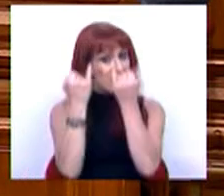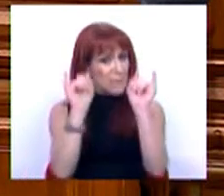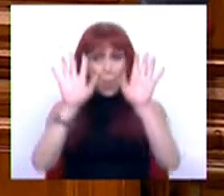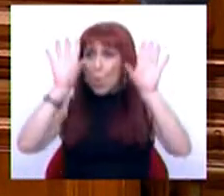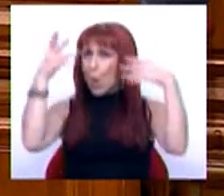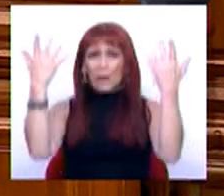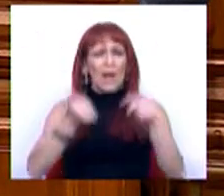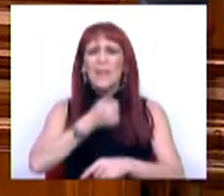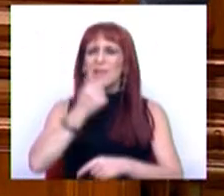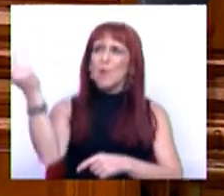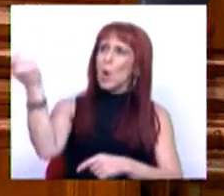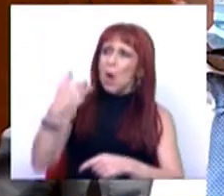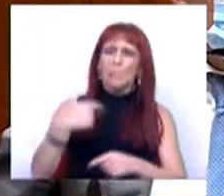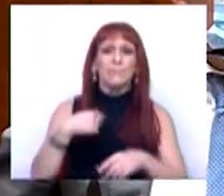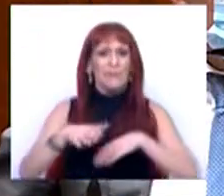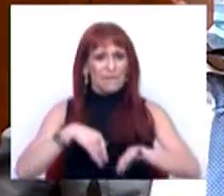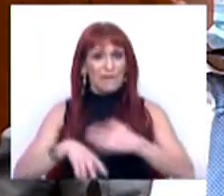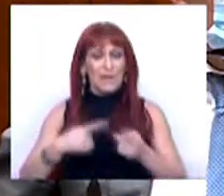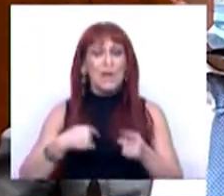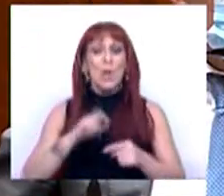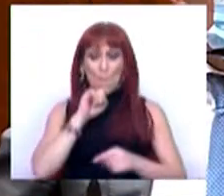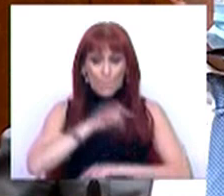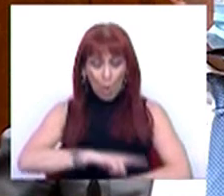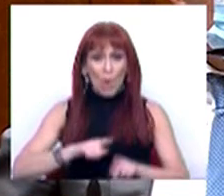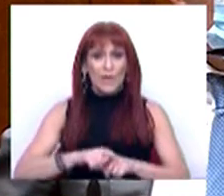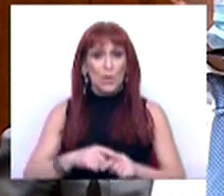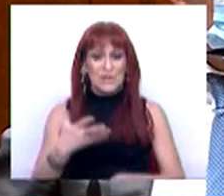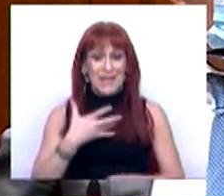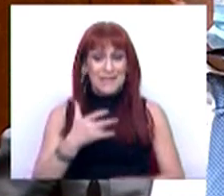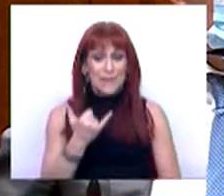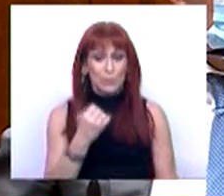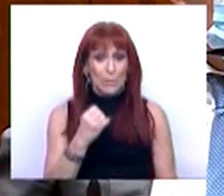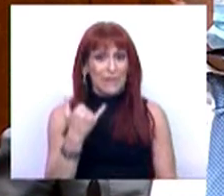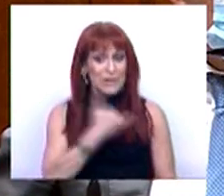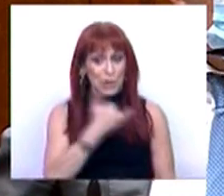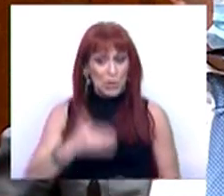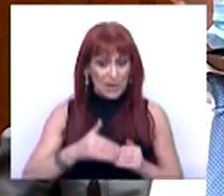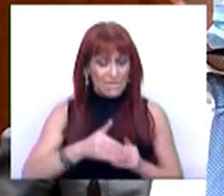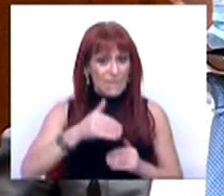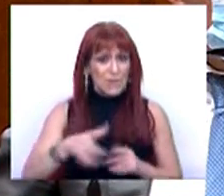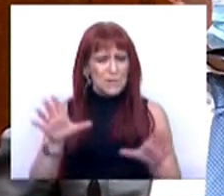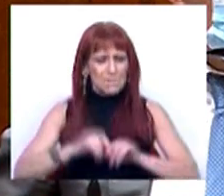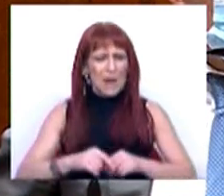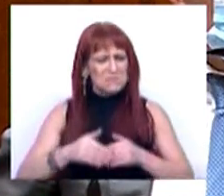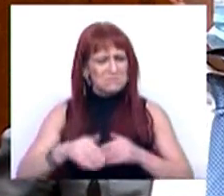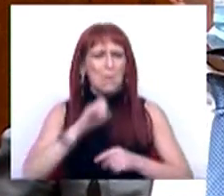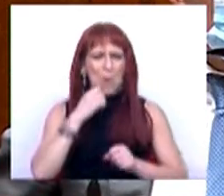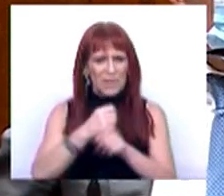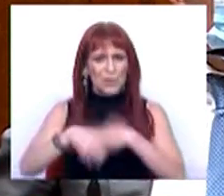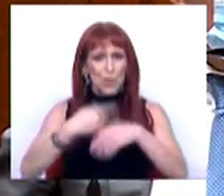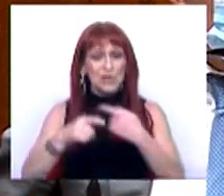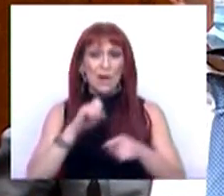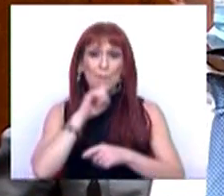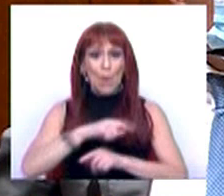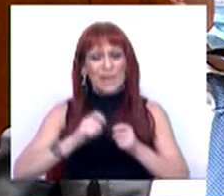de qualquer decisão que venha a ser tomada, possa chegar a dezembro de 2022 com mais margem para atuar e para